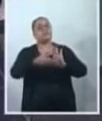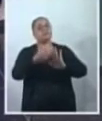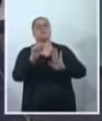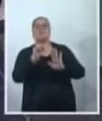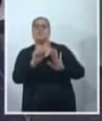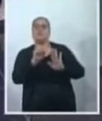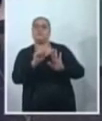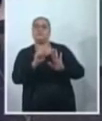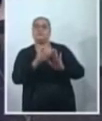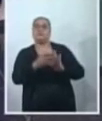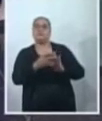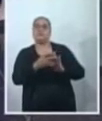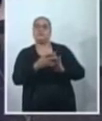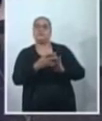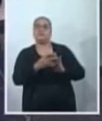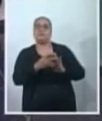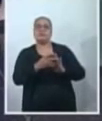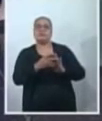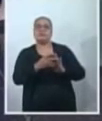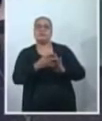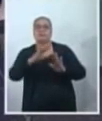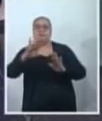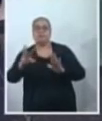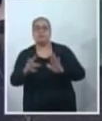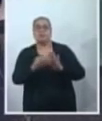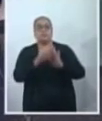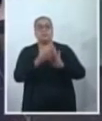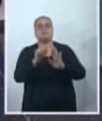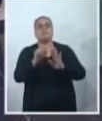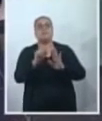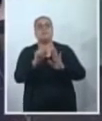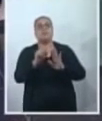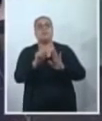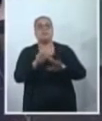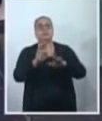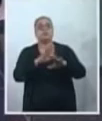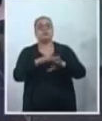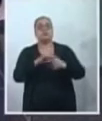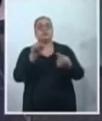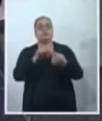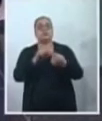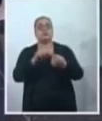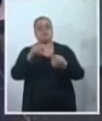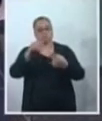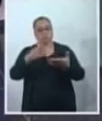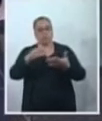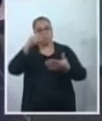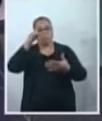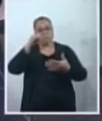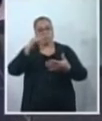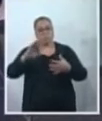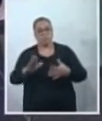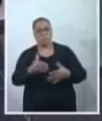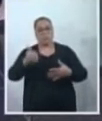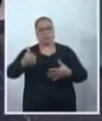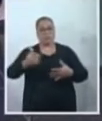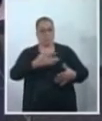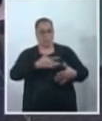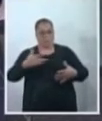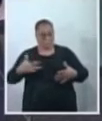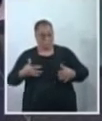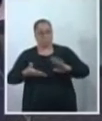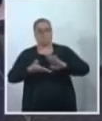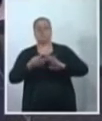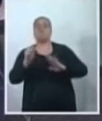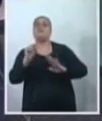quer dizer, acrescentaria, alocaria para essa questão de prevenção à saúde e tiraria da